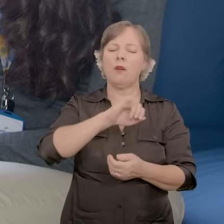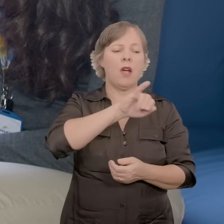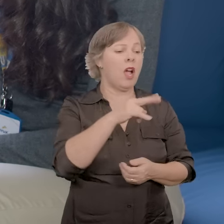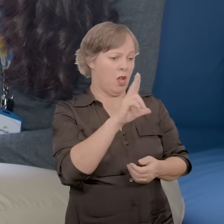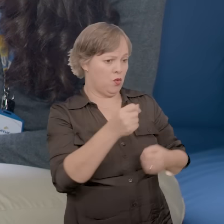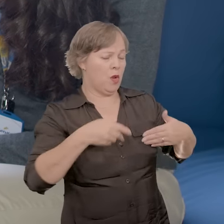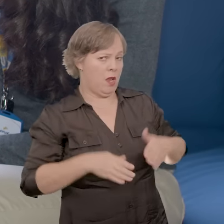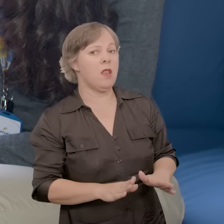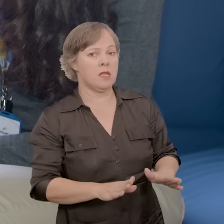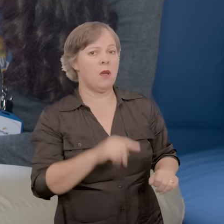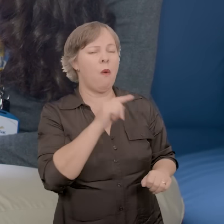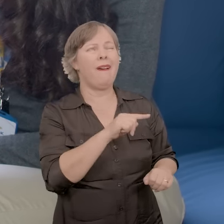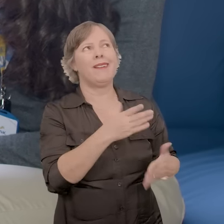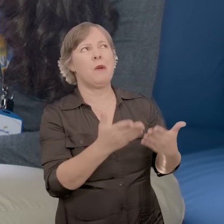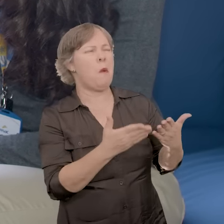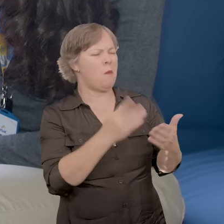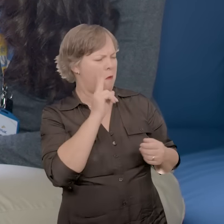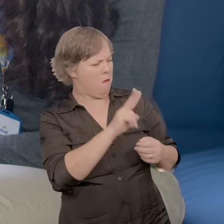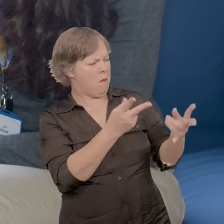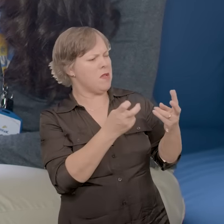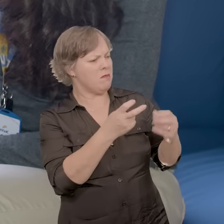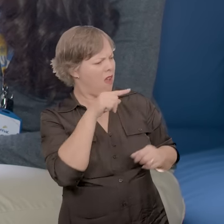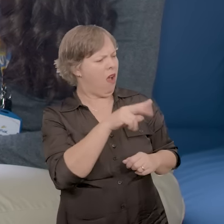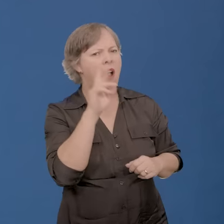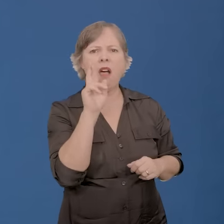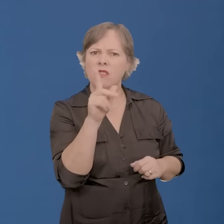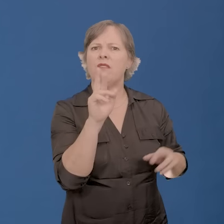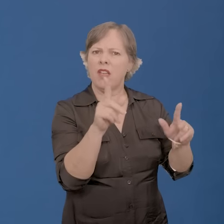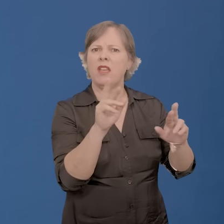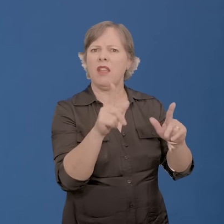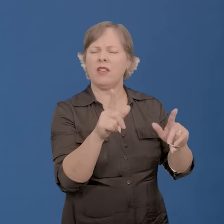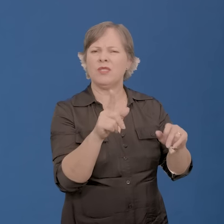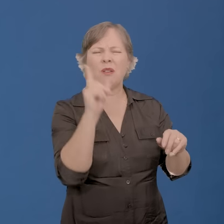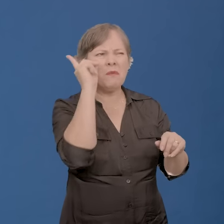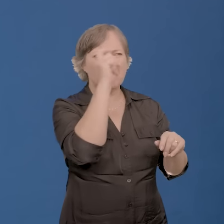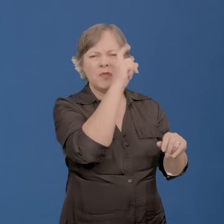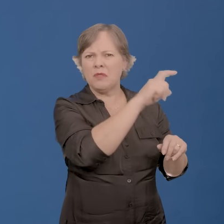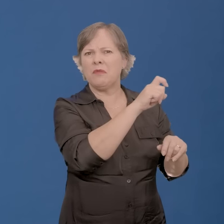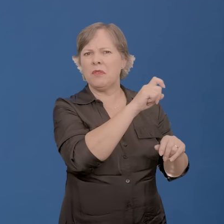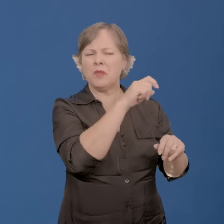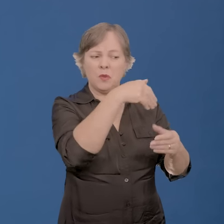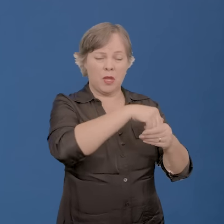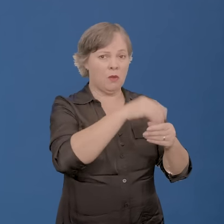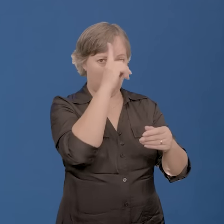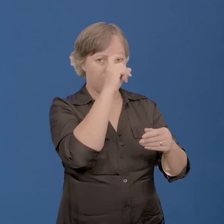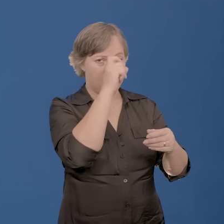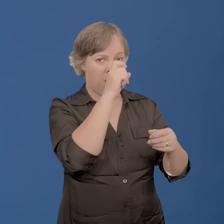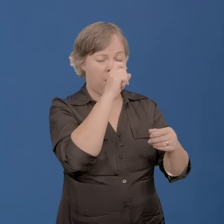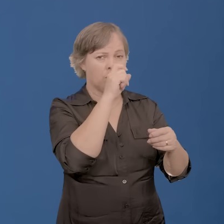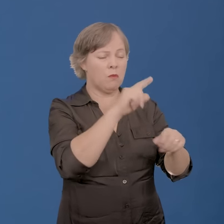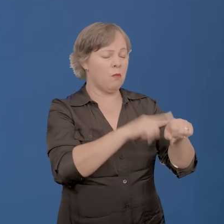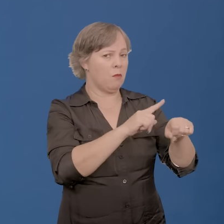desde que nasceu, eu já digo que ela nasceu diferente. Ela teve dificuldade dentro do hospital mesmo,